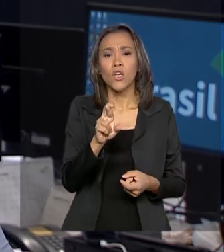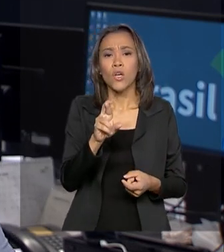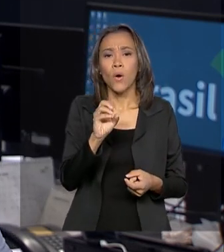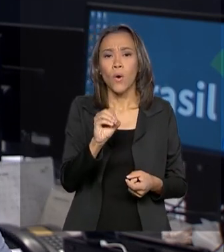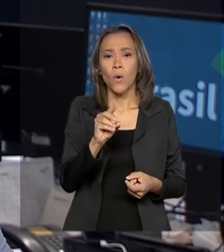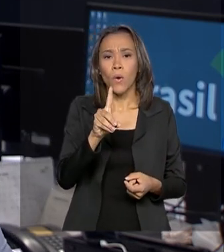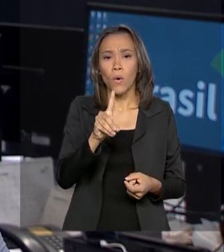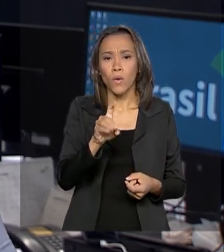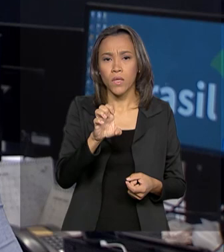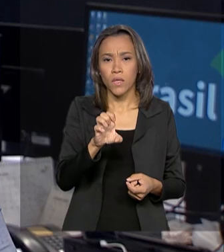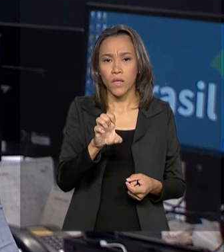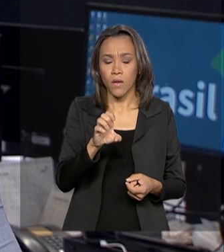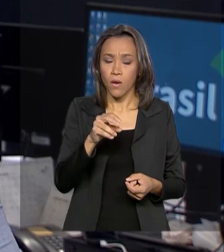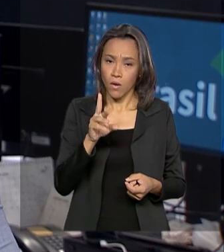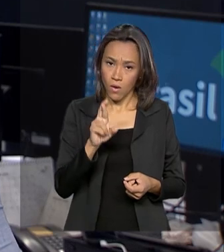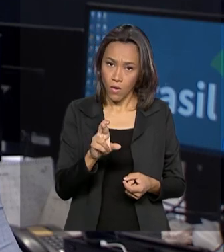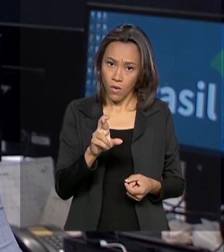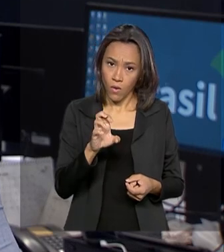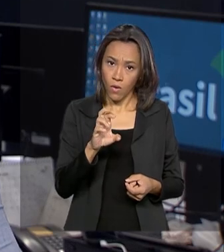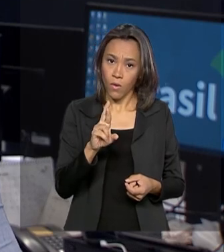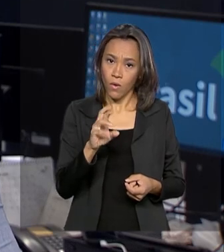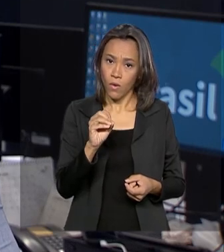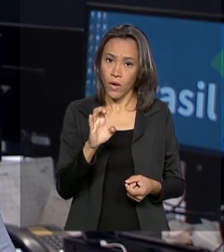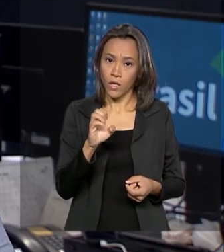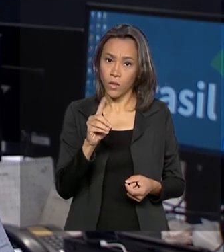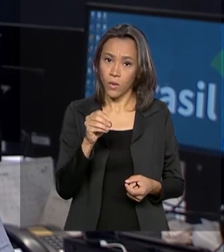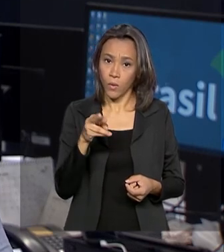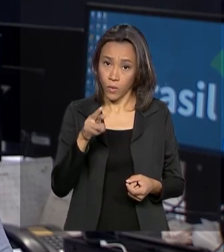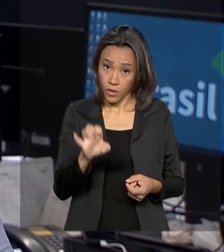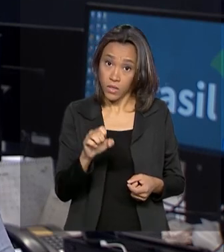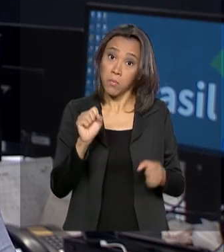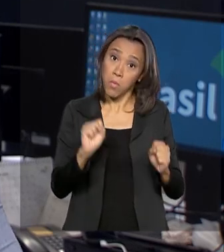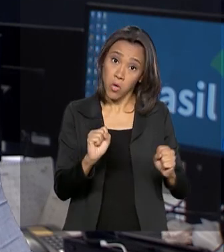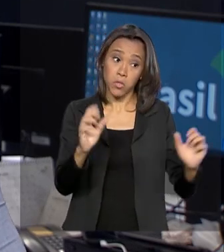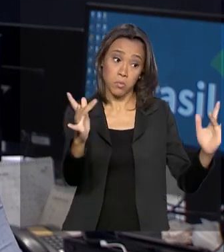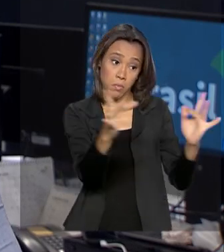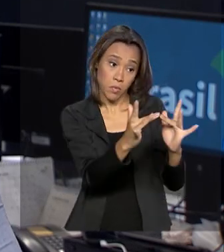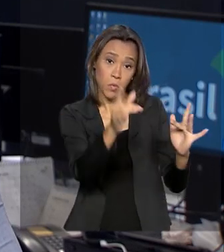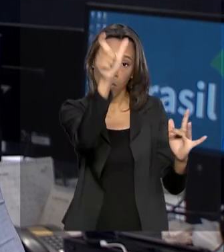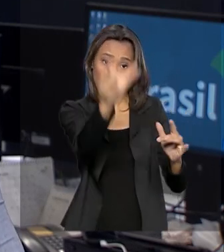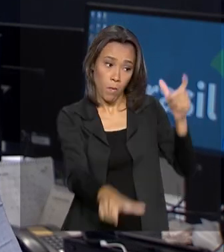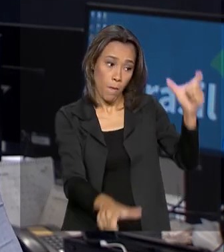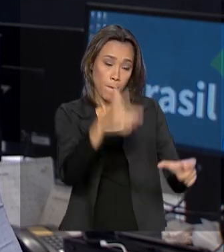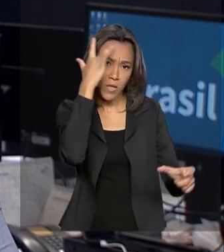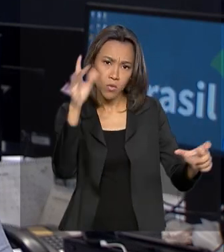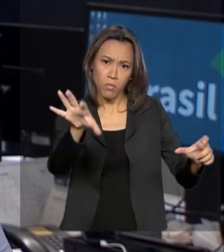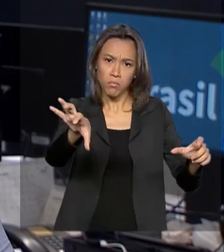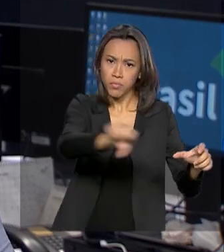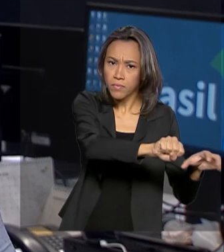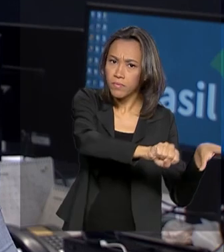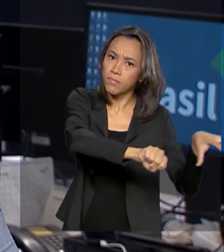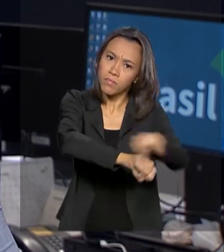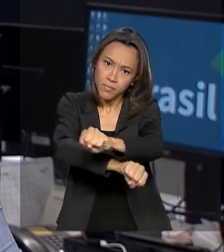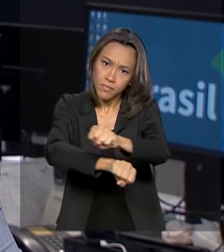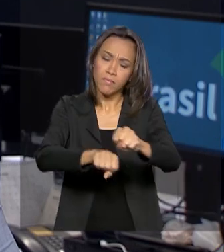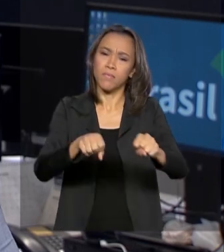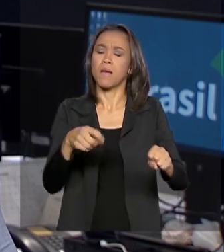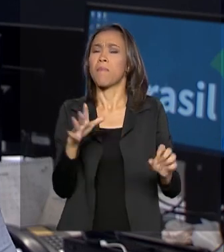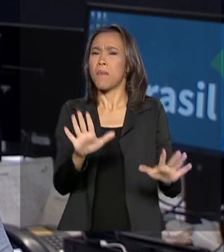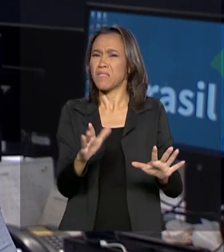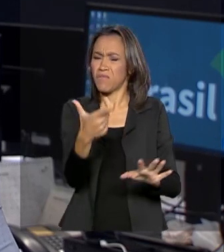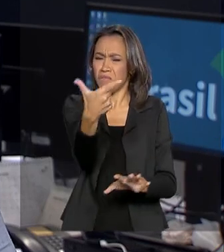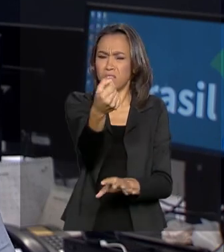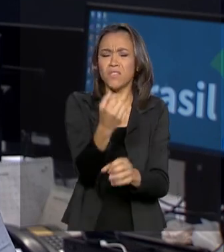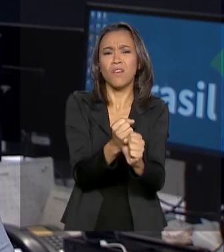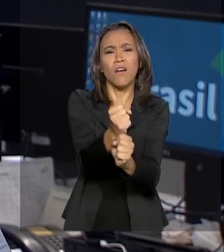pessoa a pessoa pode ocorrer quando há contato muito próximo e prolongado. Antes desse caso, há mais de 20